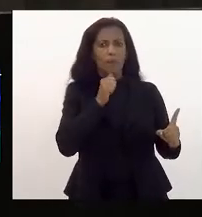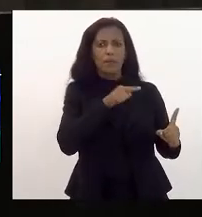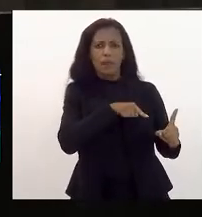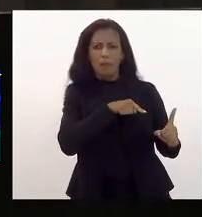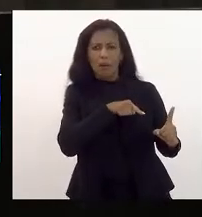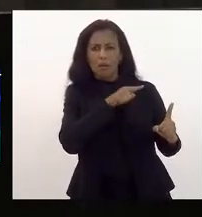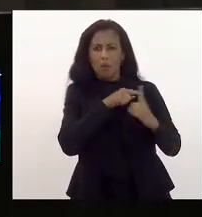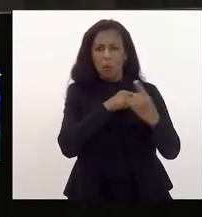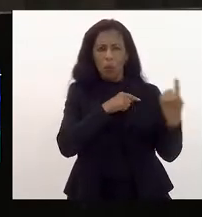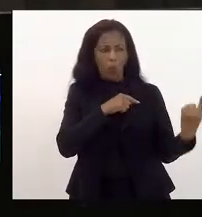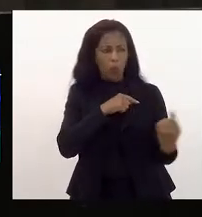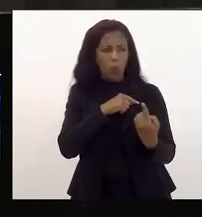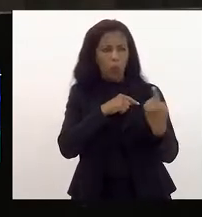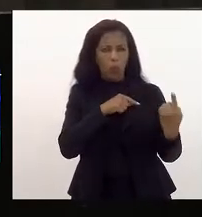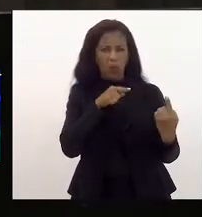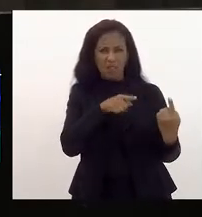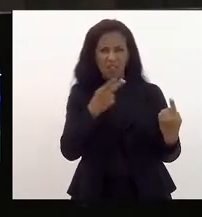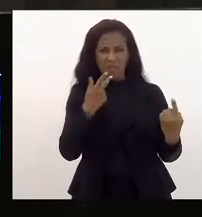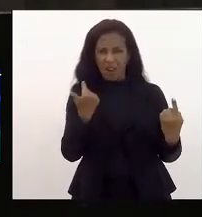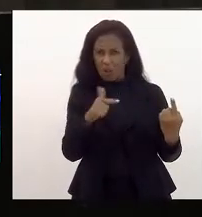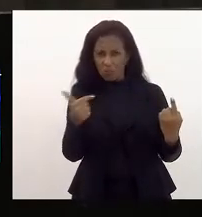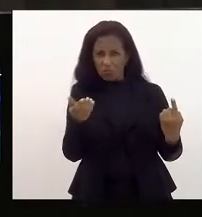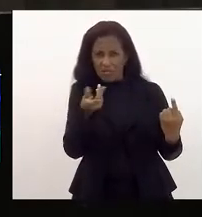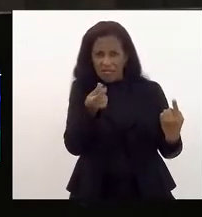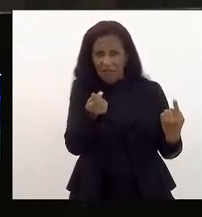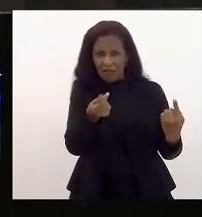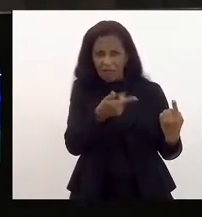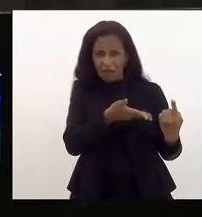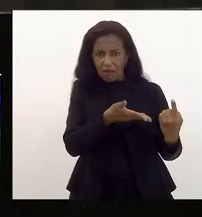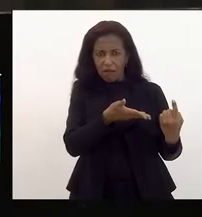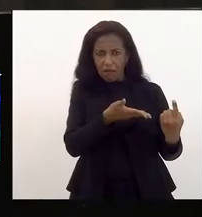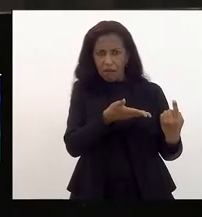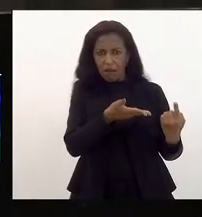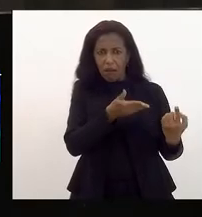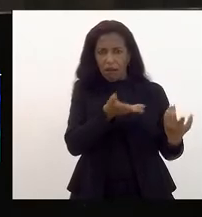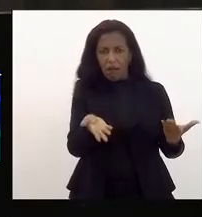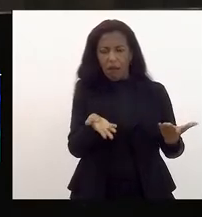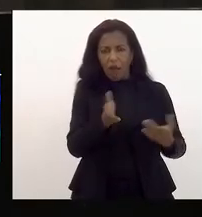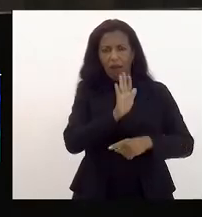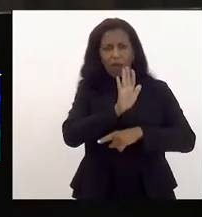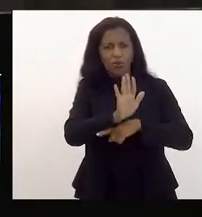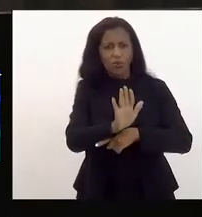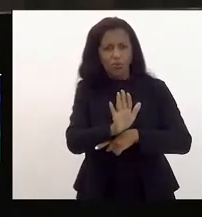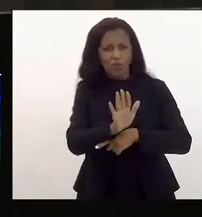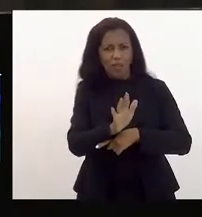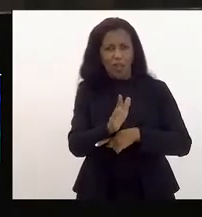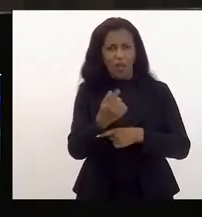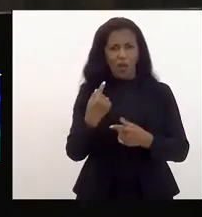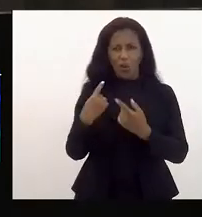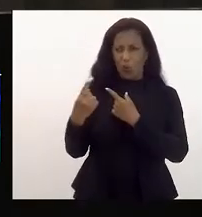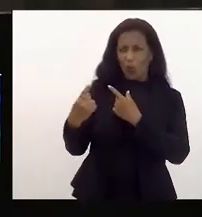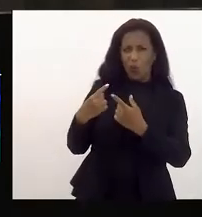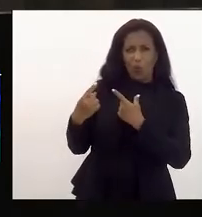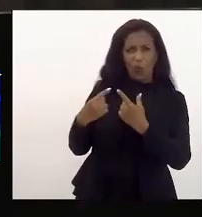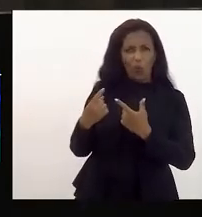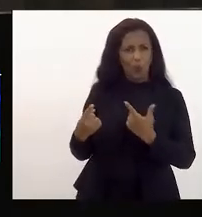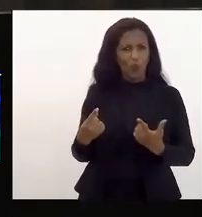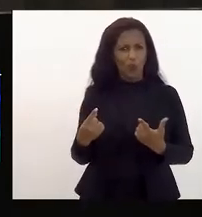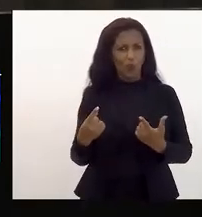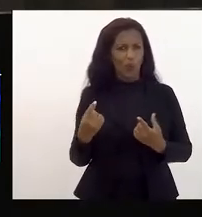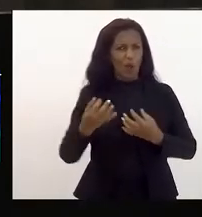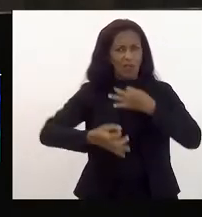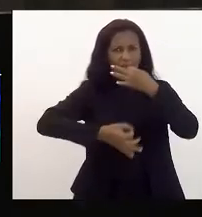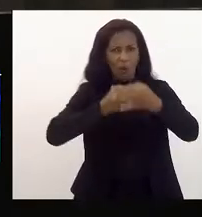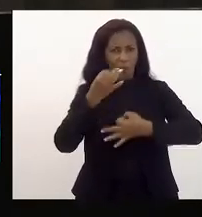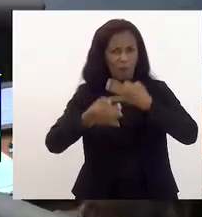solo, e dizer que ela não tem nada a contribuir com o debate orçamentário do Estado? Como